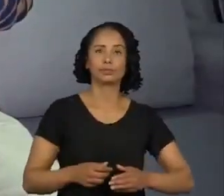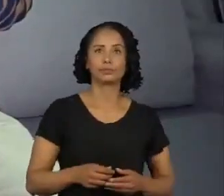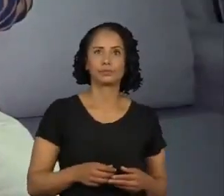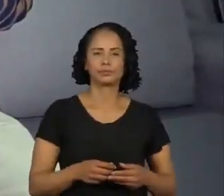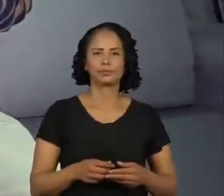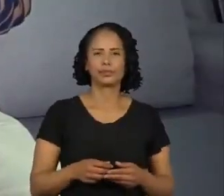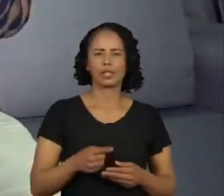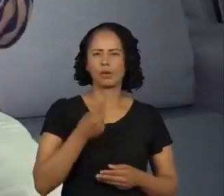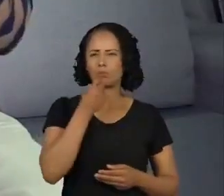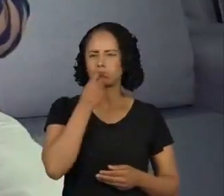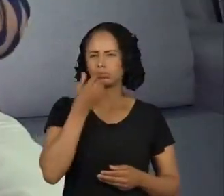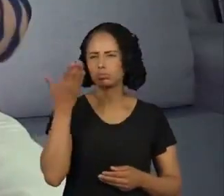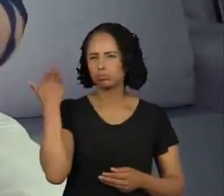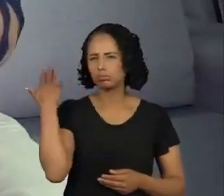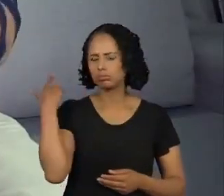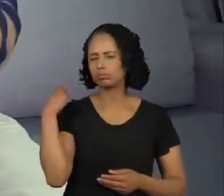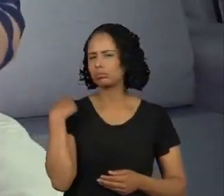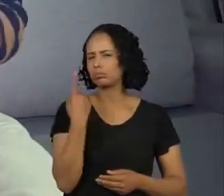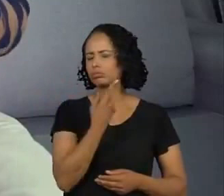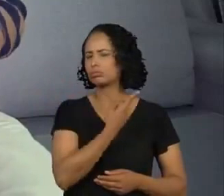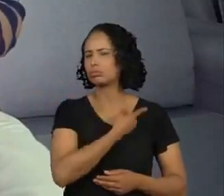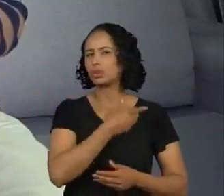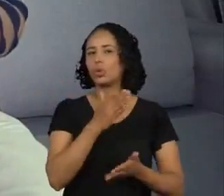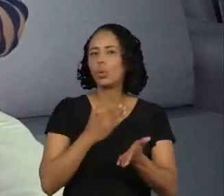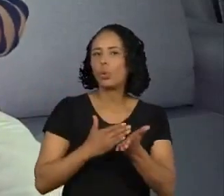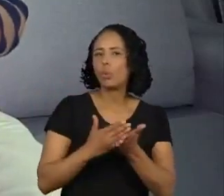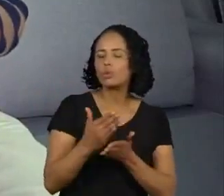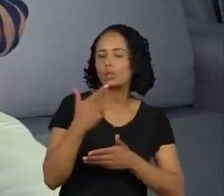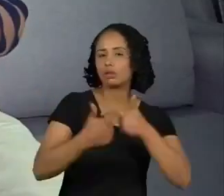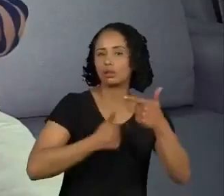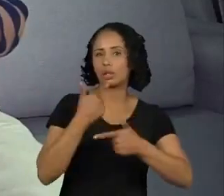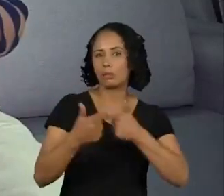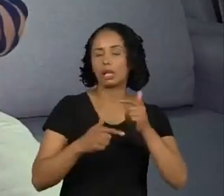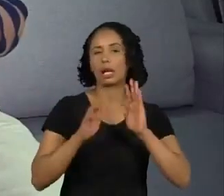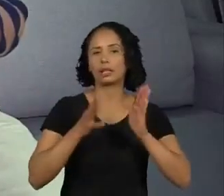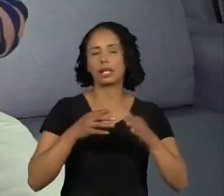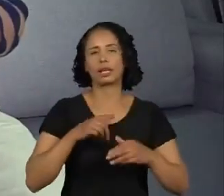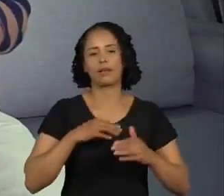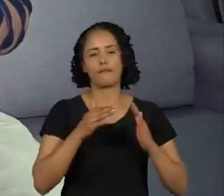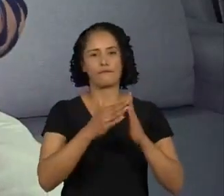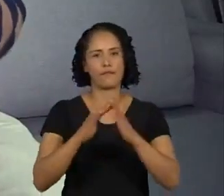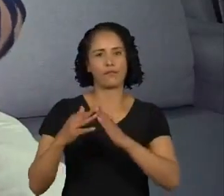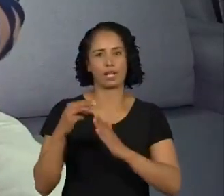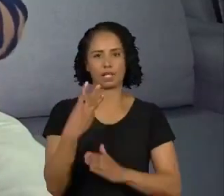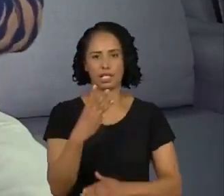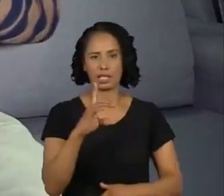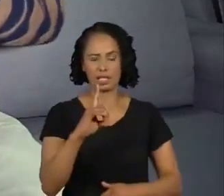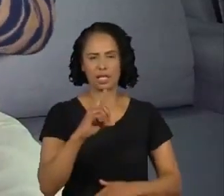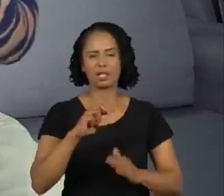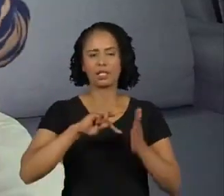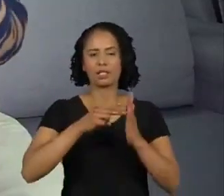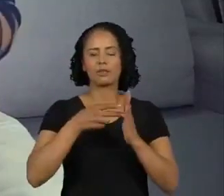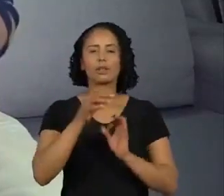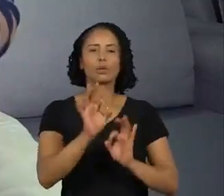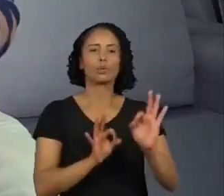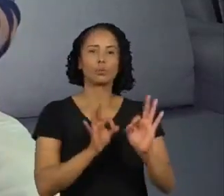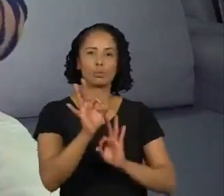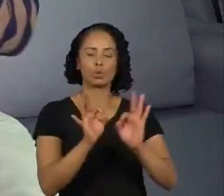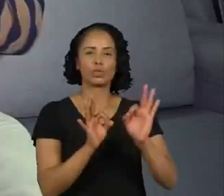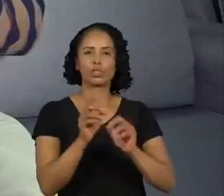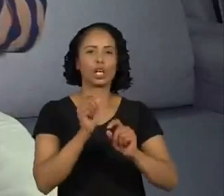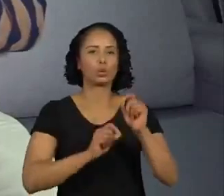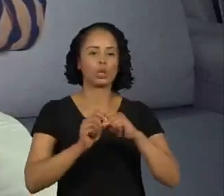Recentemente a gente também começou a trabalhar numa frente muito poderosa, que a frente de favela 3D. Ou seja, é um projeto de redesenho de